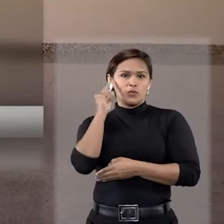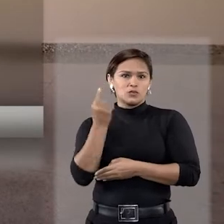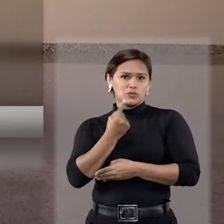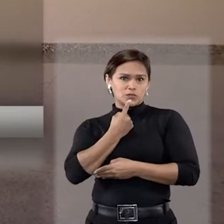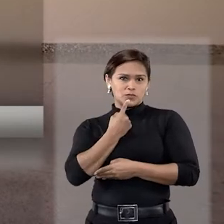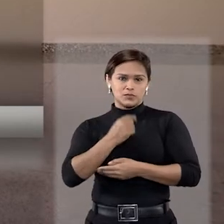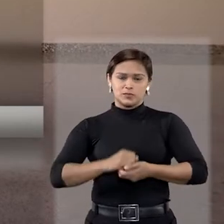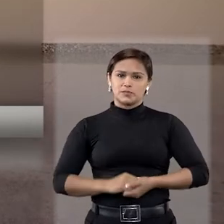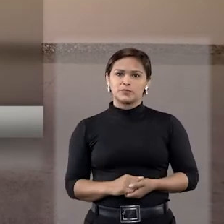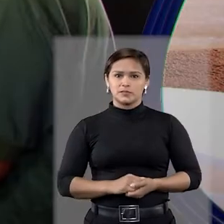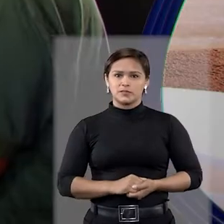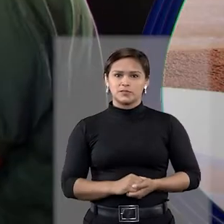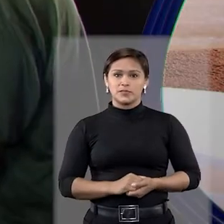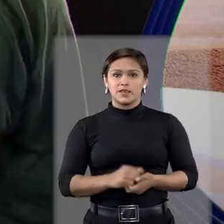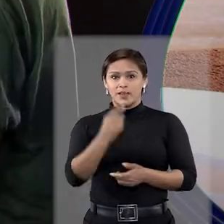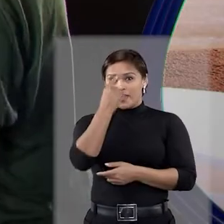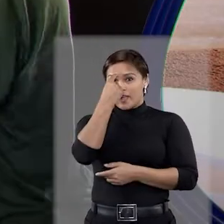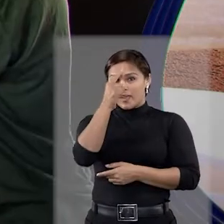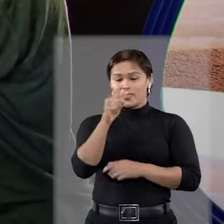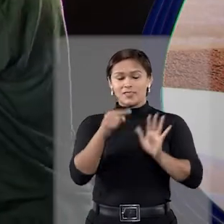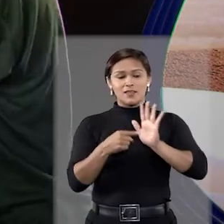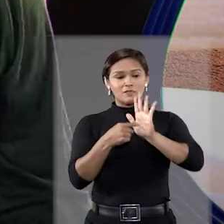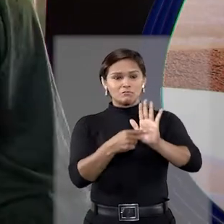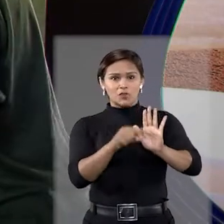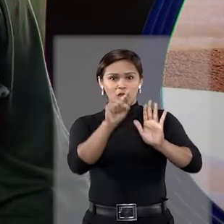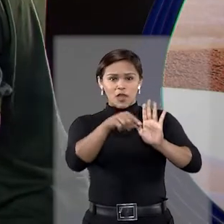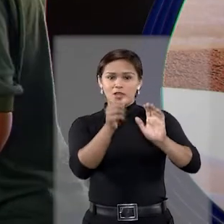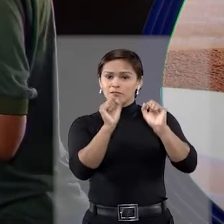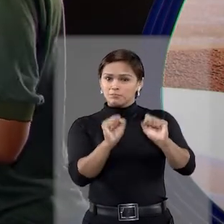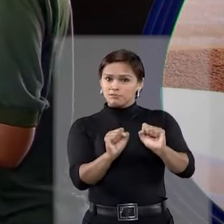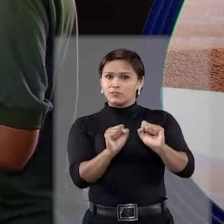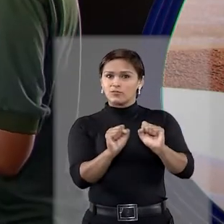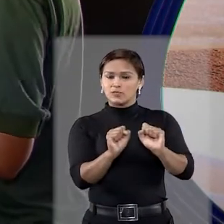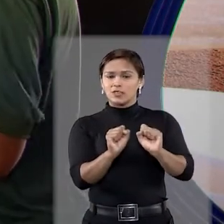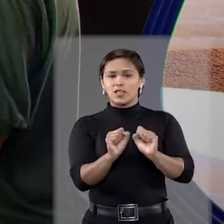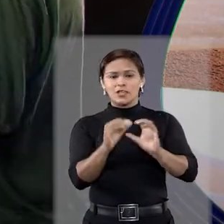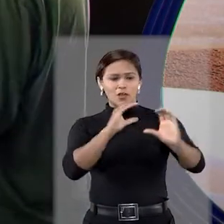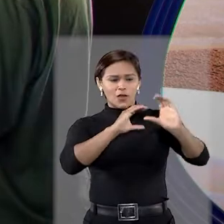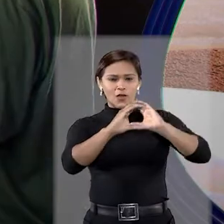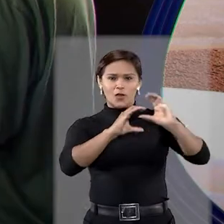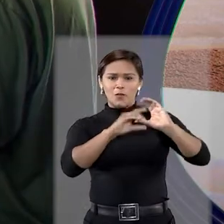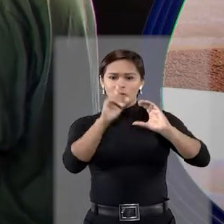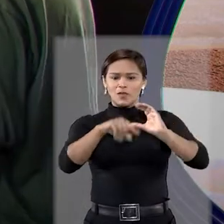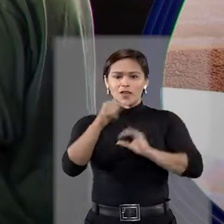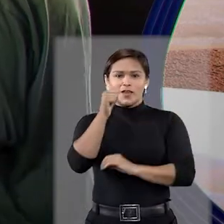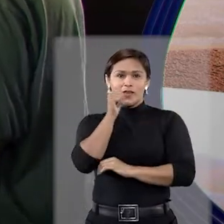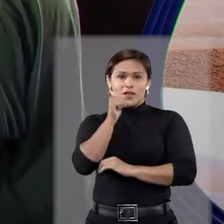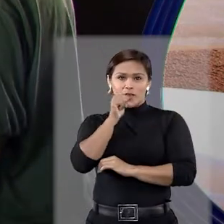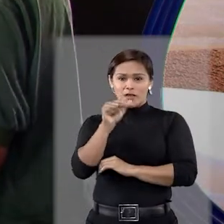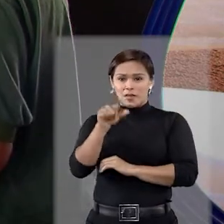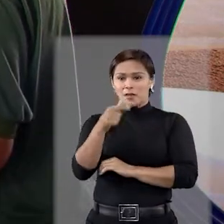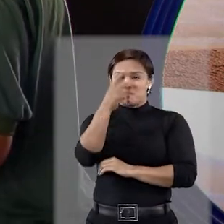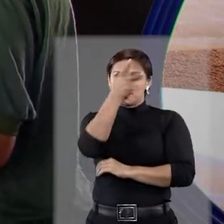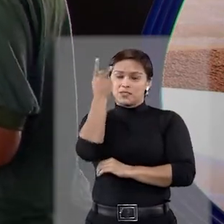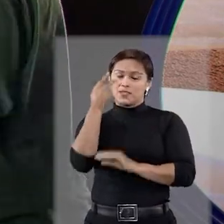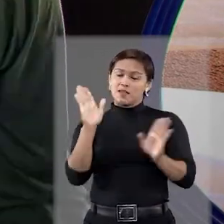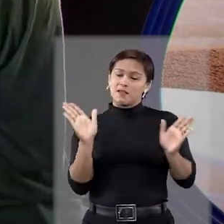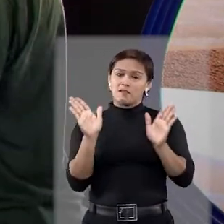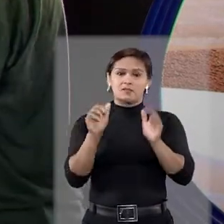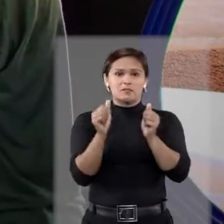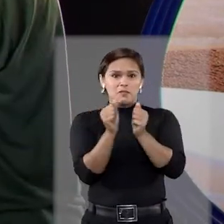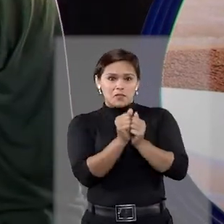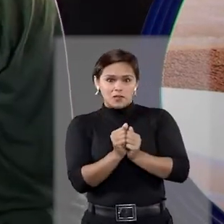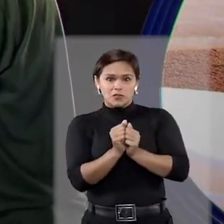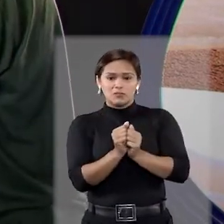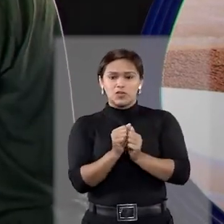pessoa surda. A ideia é mostrar que você está se comunicando com ela. Agora, se